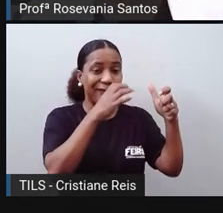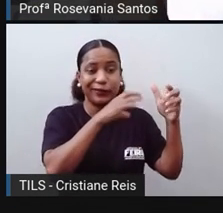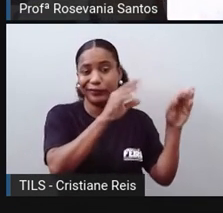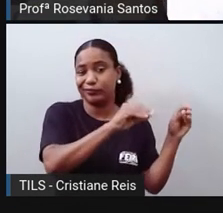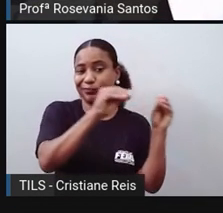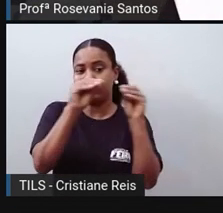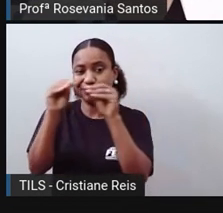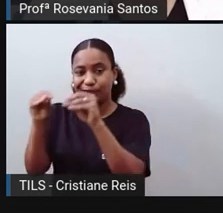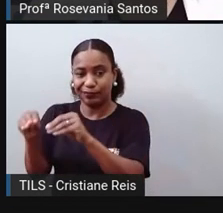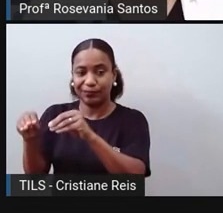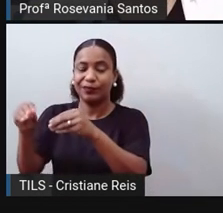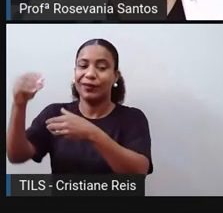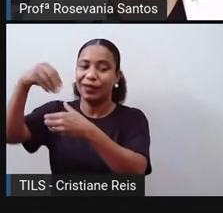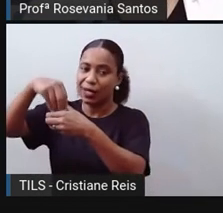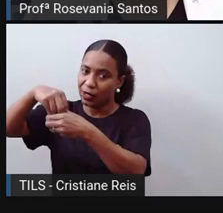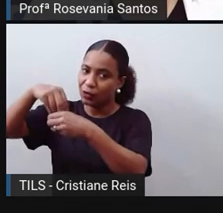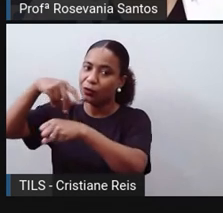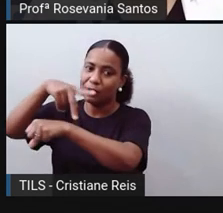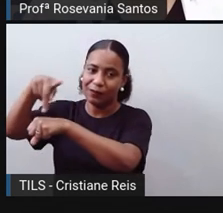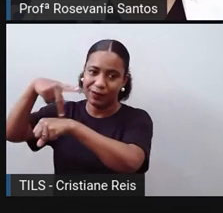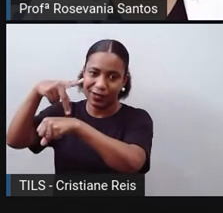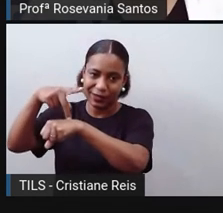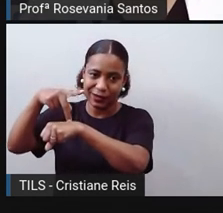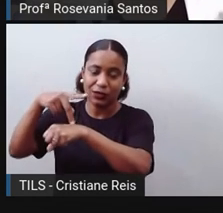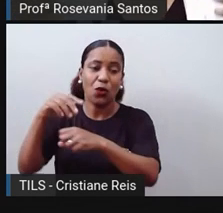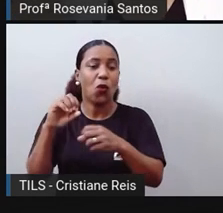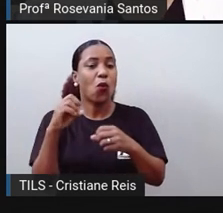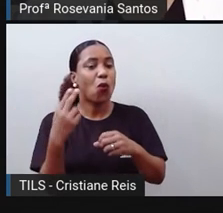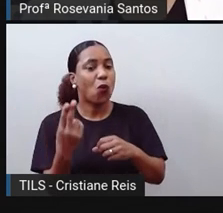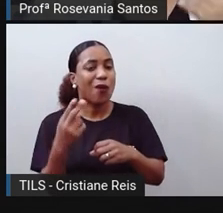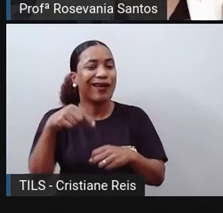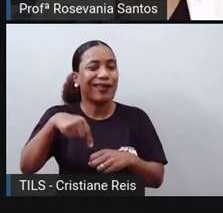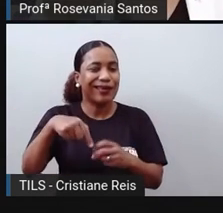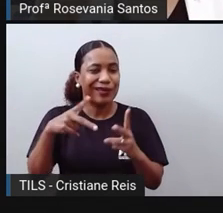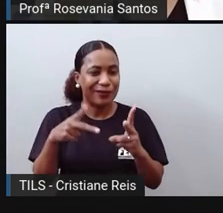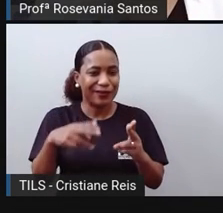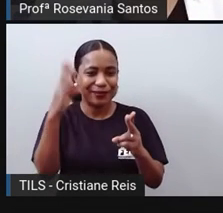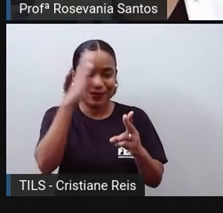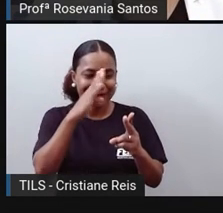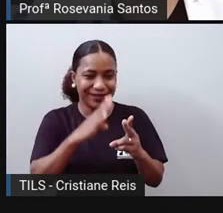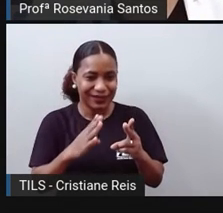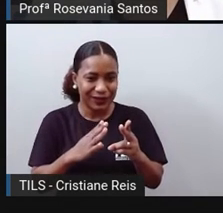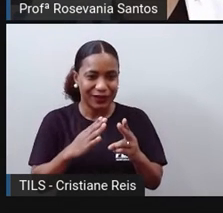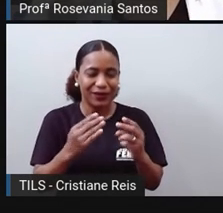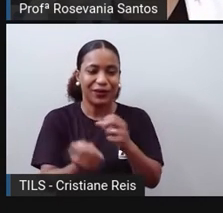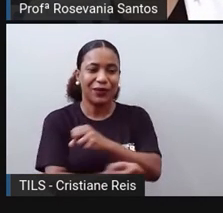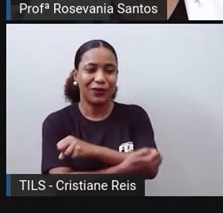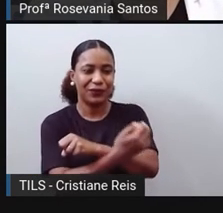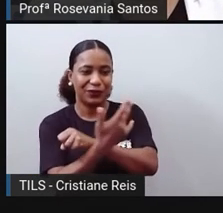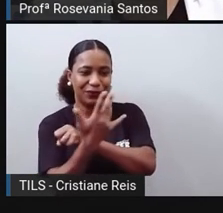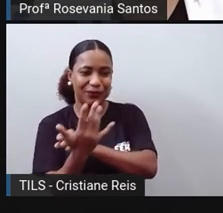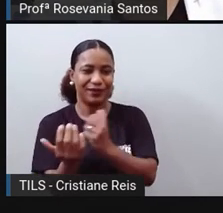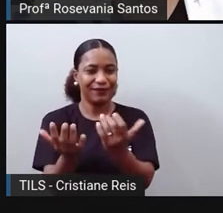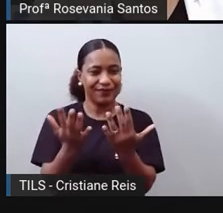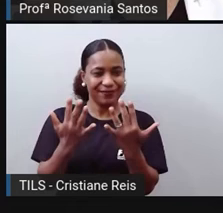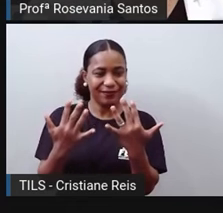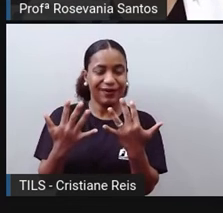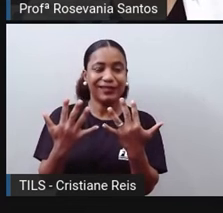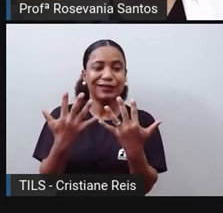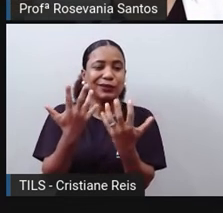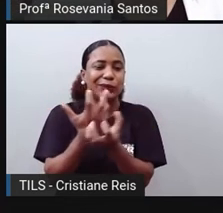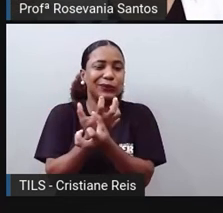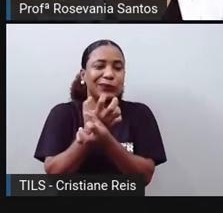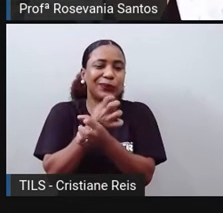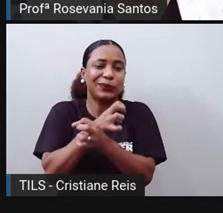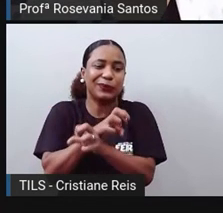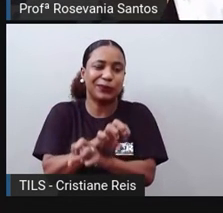constantemente aqui no Brasil, né. Aí, as pessoas, elas se deslocam, elas não saem do seu país, elas